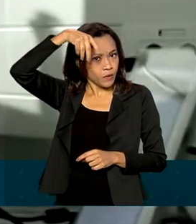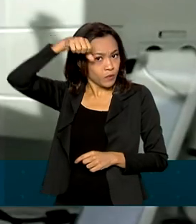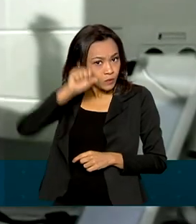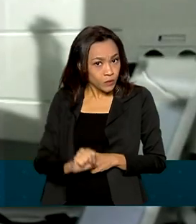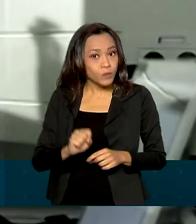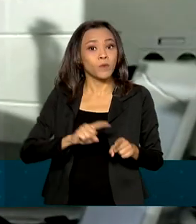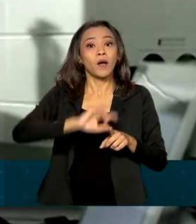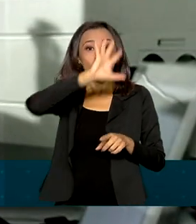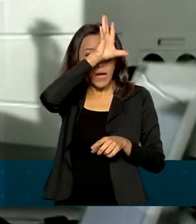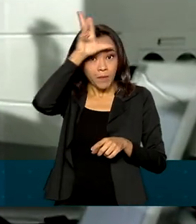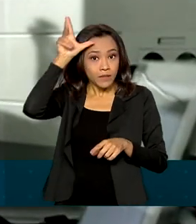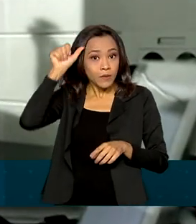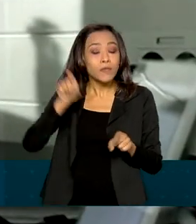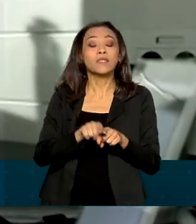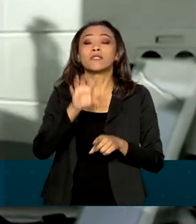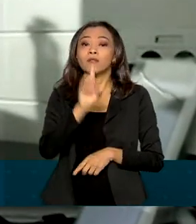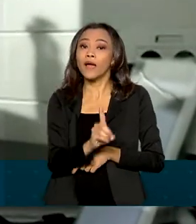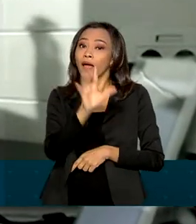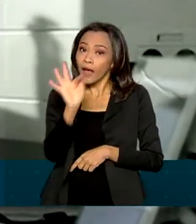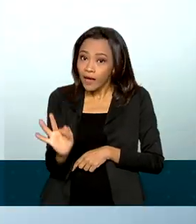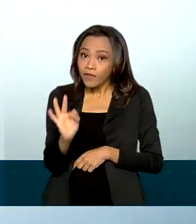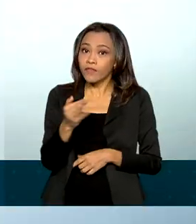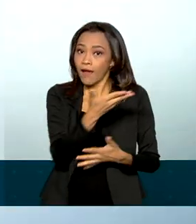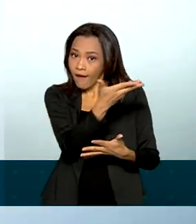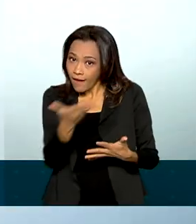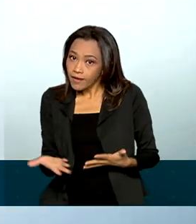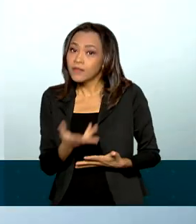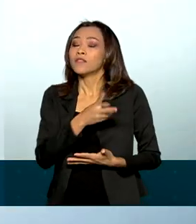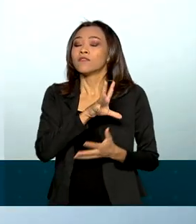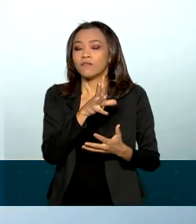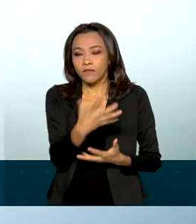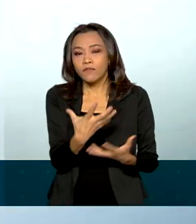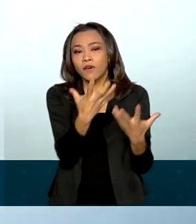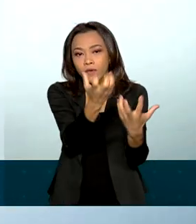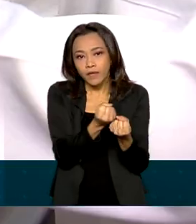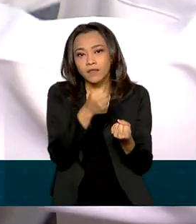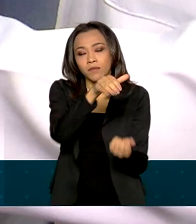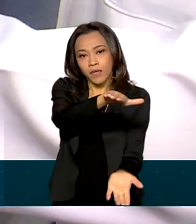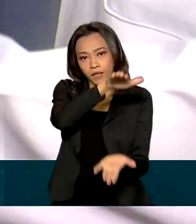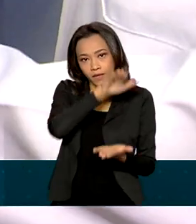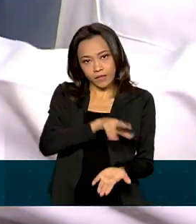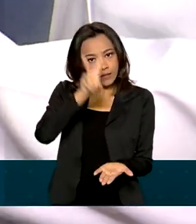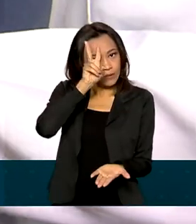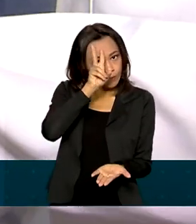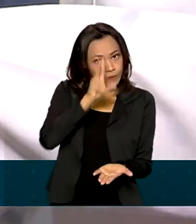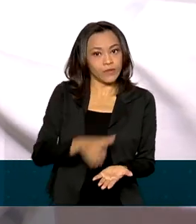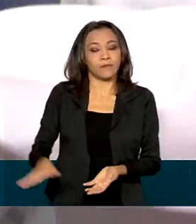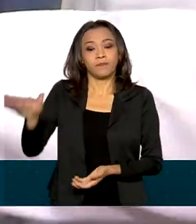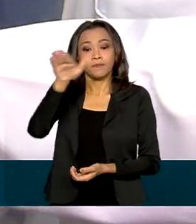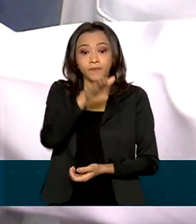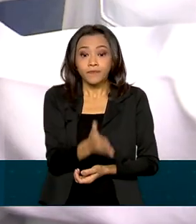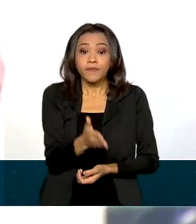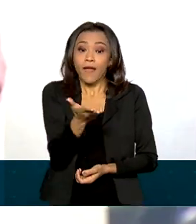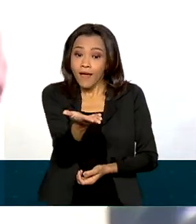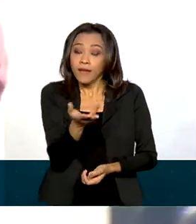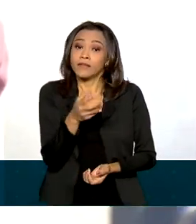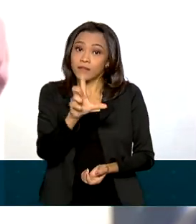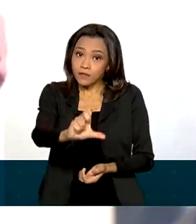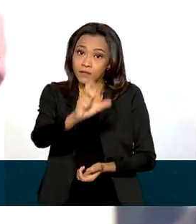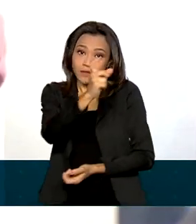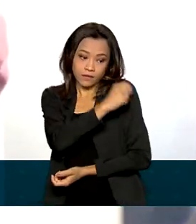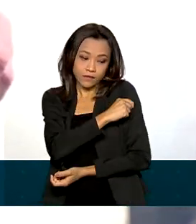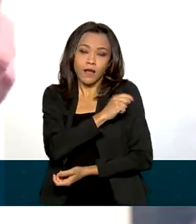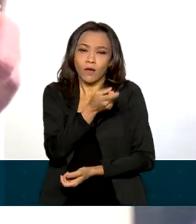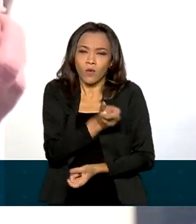Amazonas e o Distrito Federal, receberam os novos lotes já na segunda. Essas doses são destinadas à continuidade da